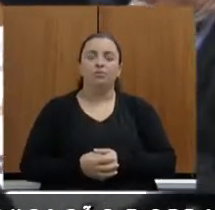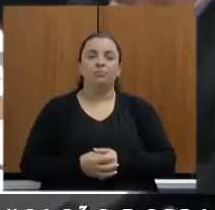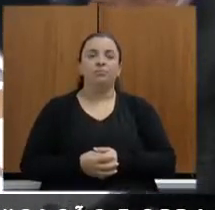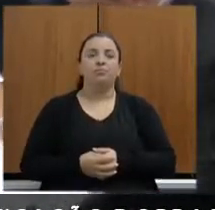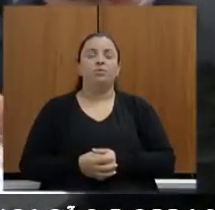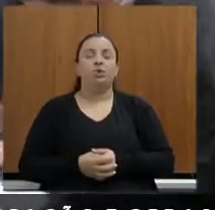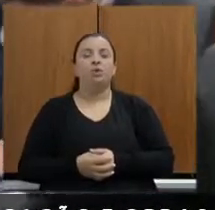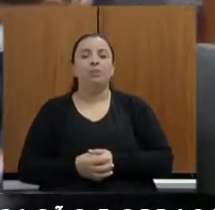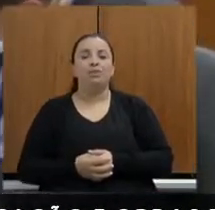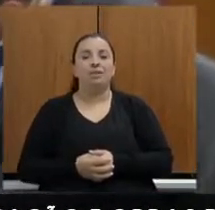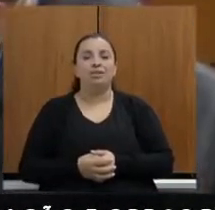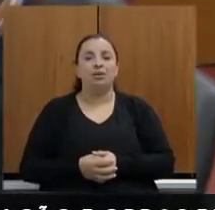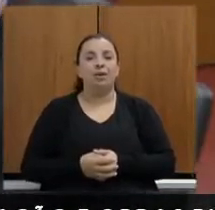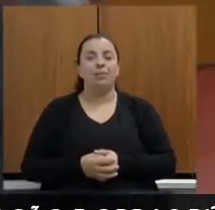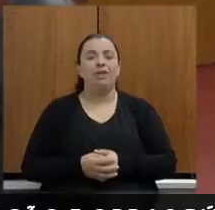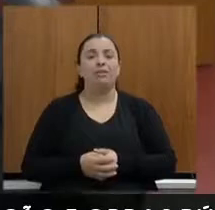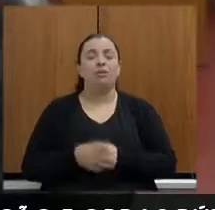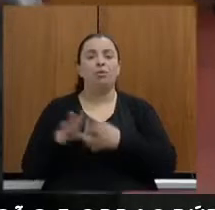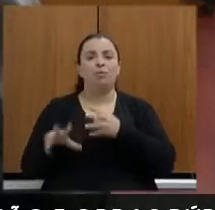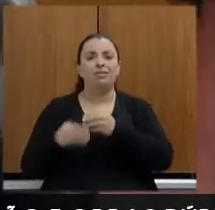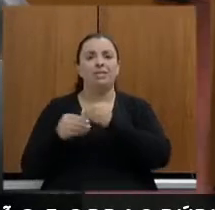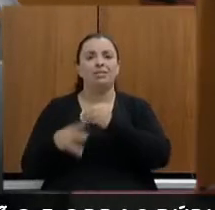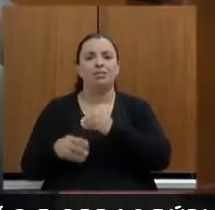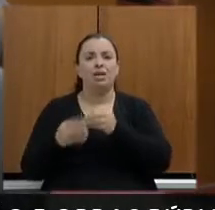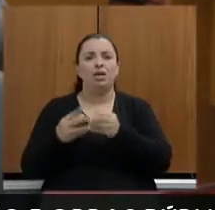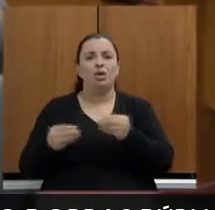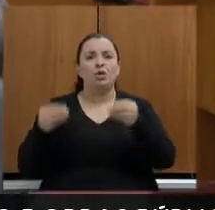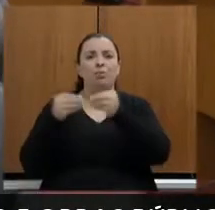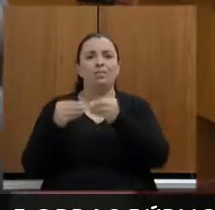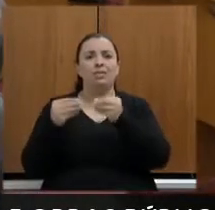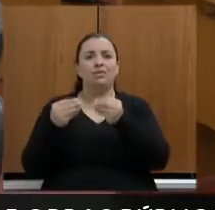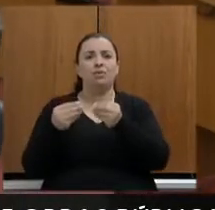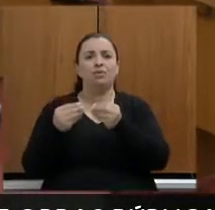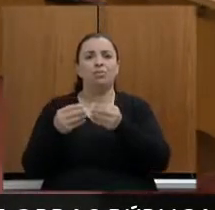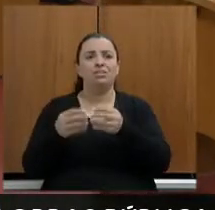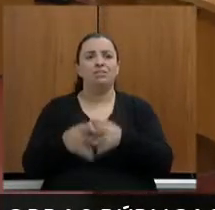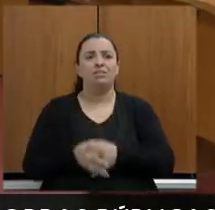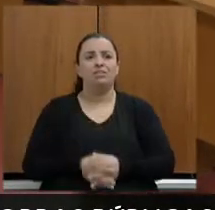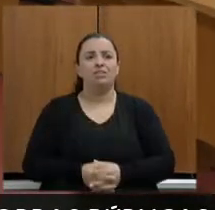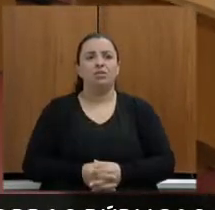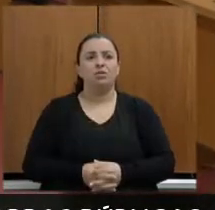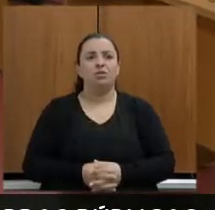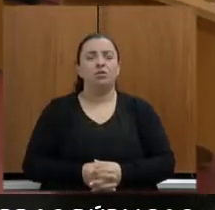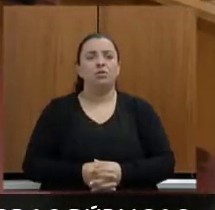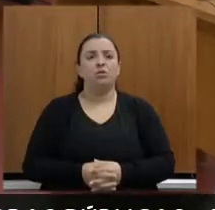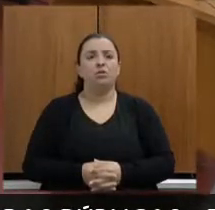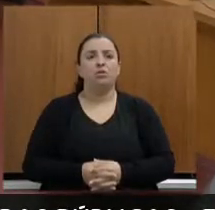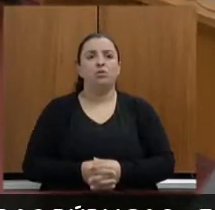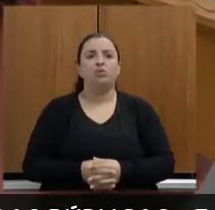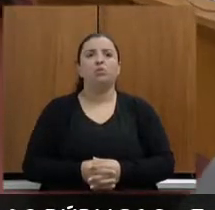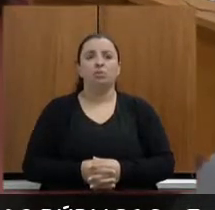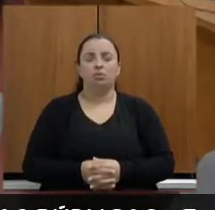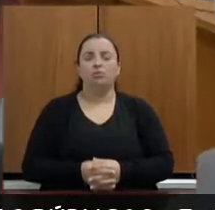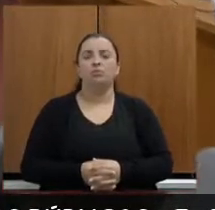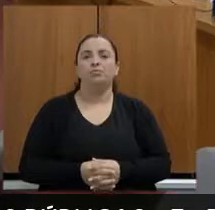Nós vamos ter votação de plenário também. O presidente certamente vai estar comprometido com as votações de plenário.